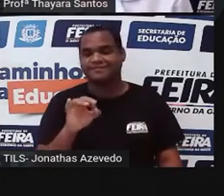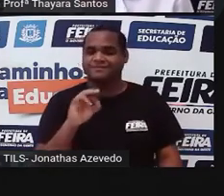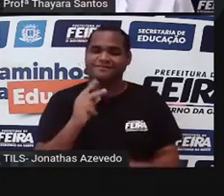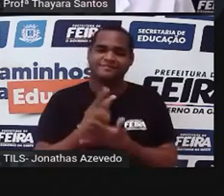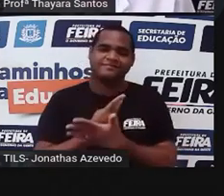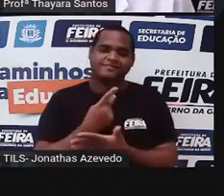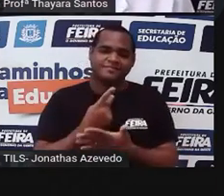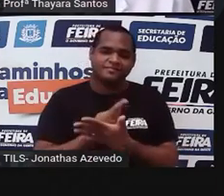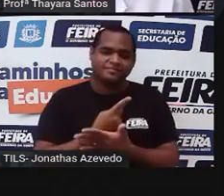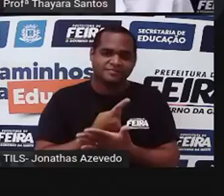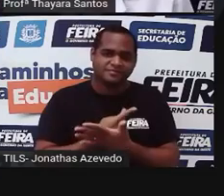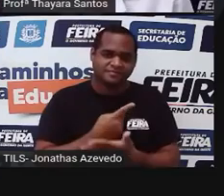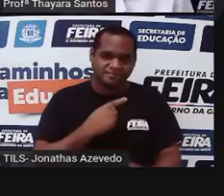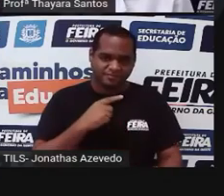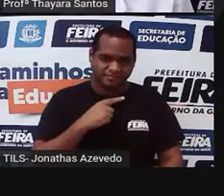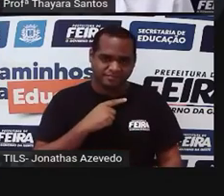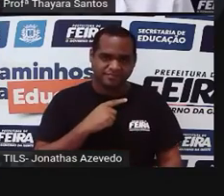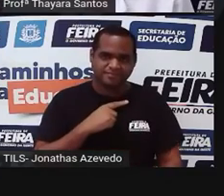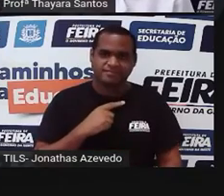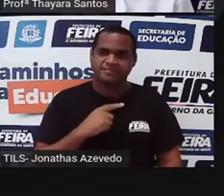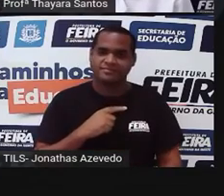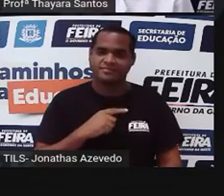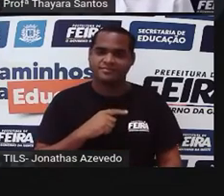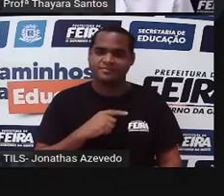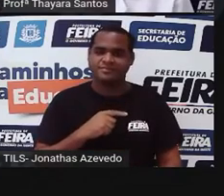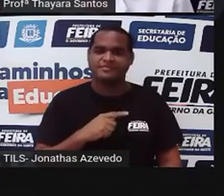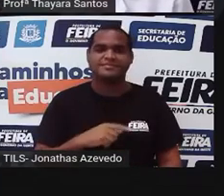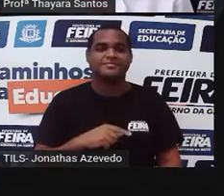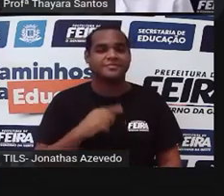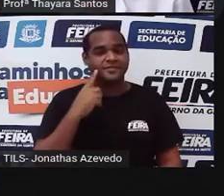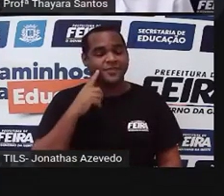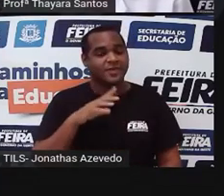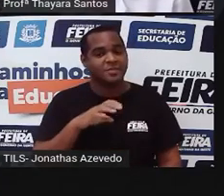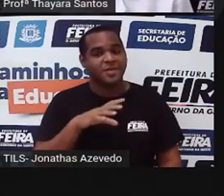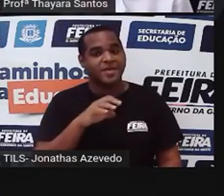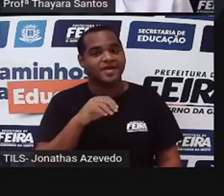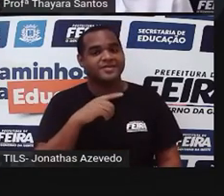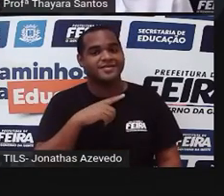faringe. Vai fechar a casinha. Ai, o monstrinho está vindo.